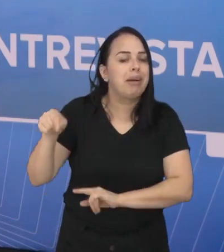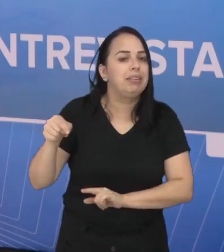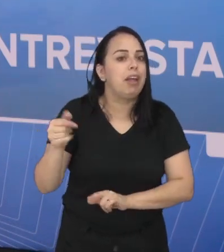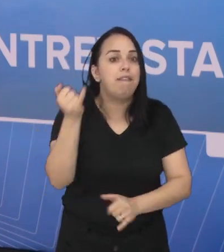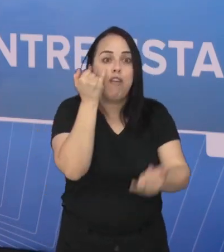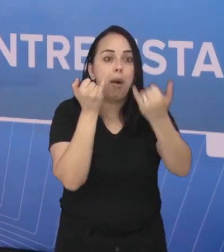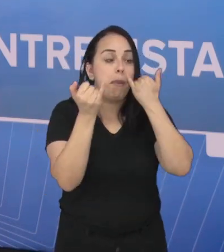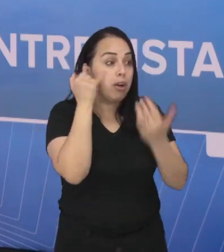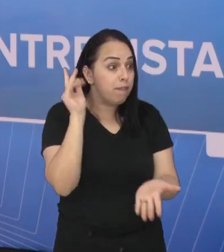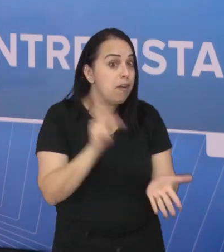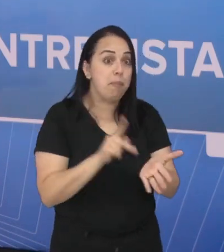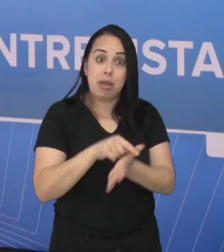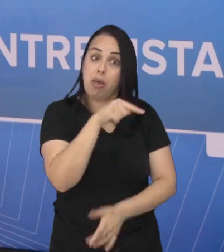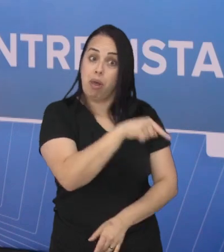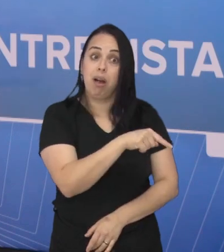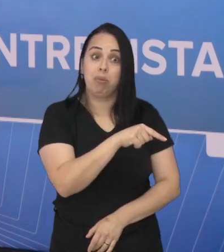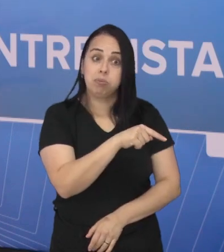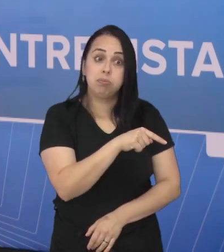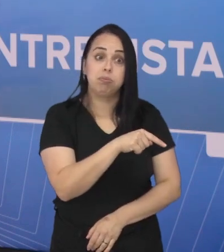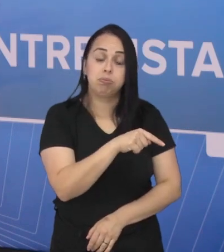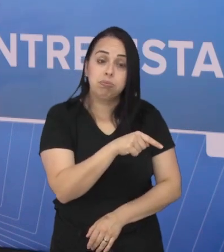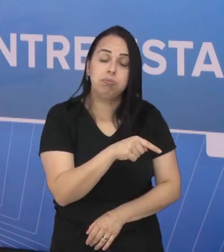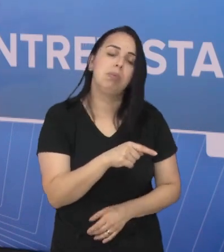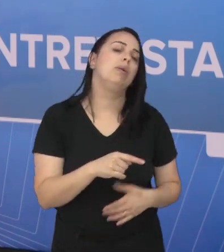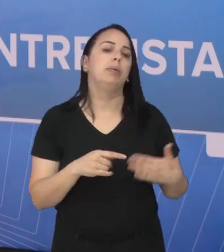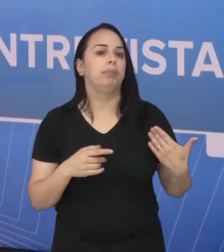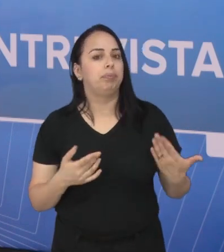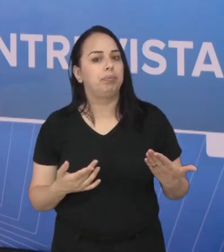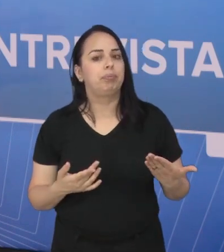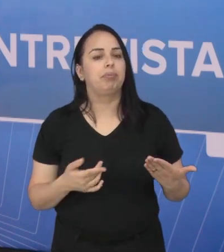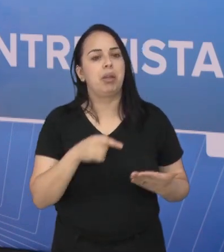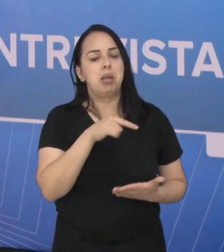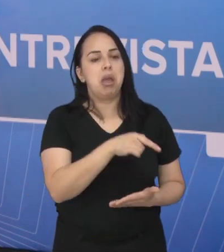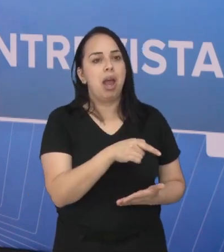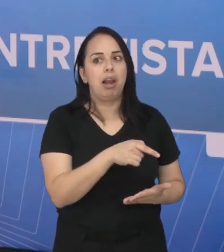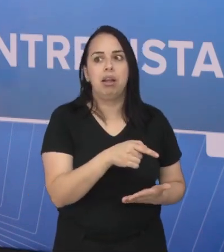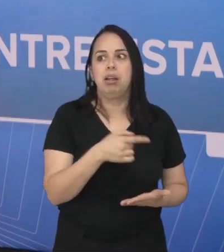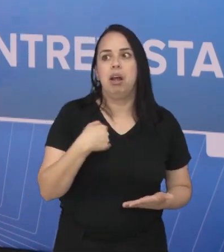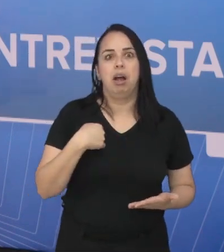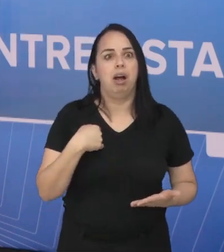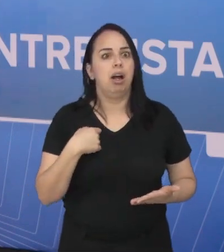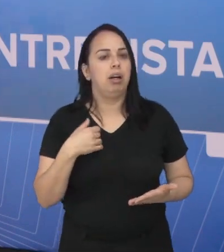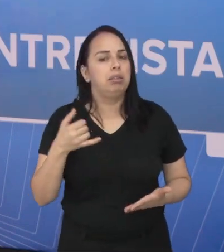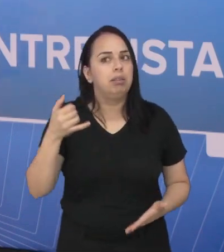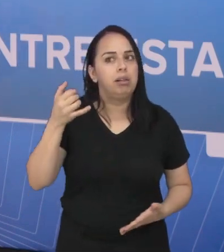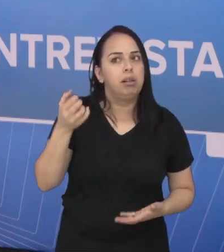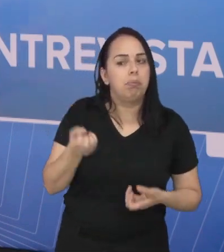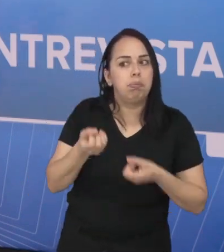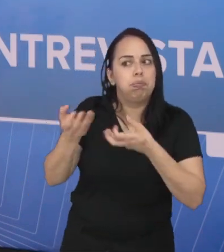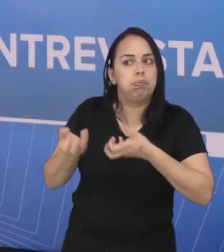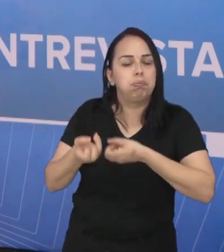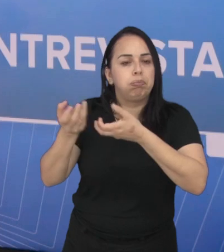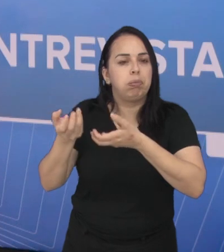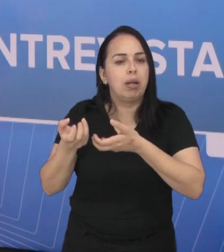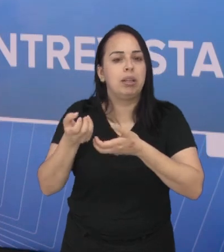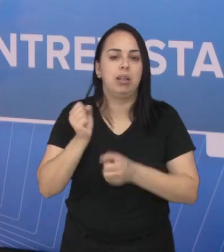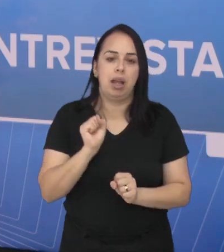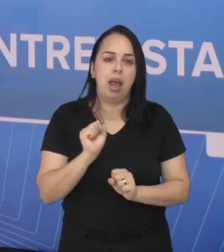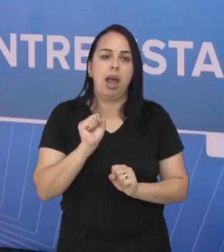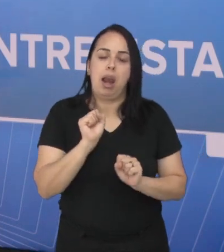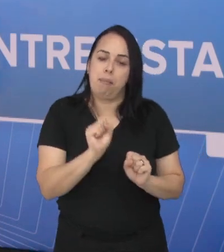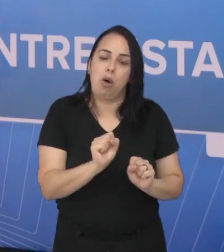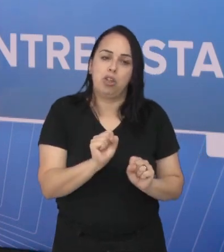criminoso, ele tinha dados verdadeiros dela. E ela, naquela condição de ser envolvida, ela